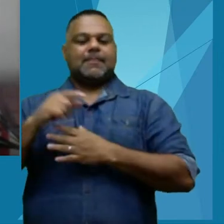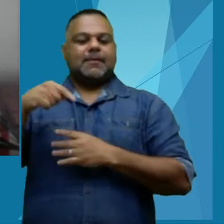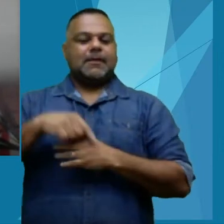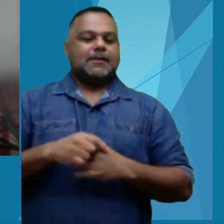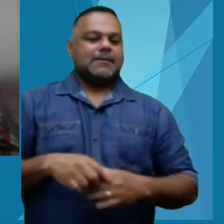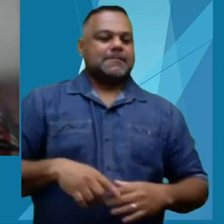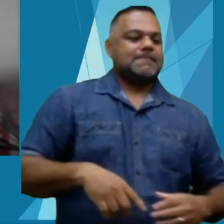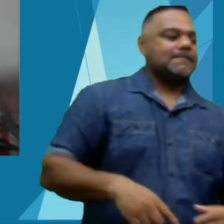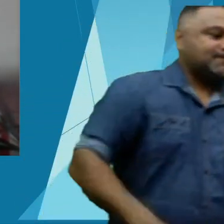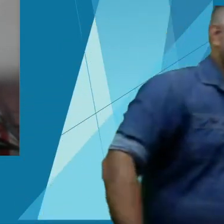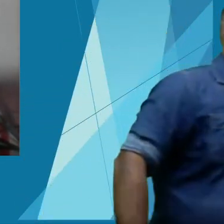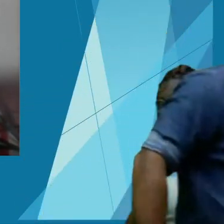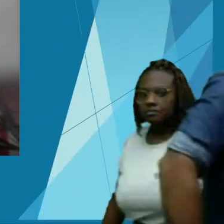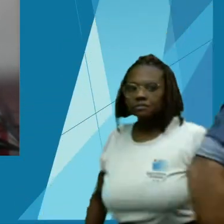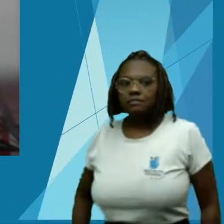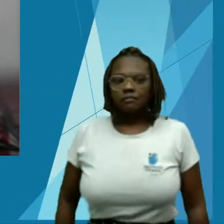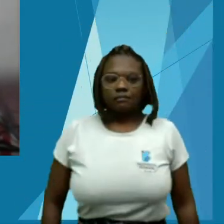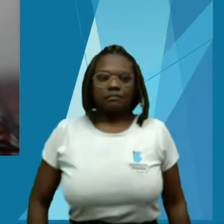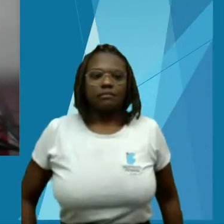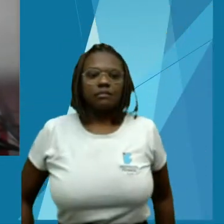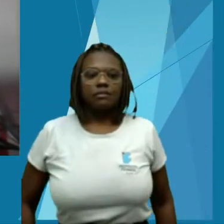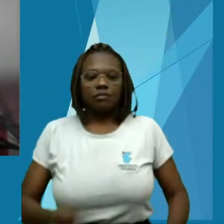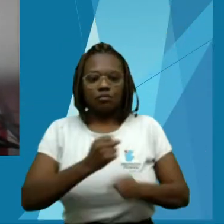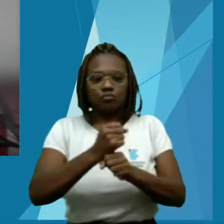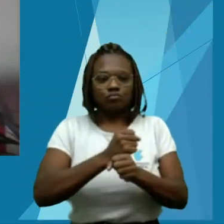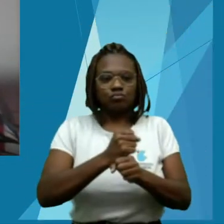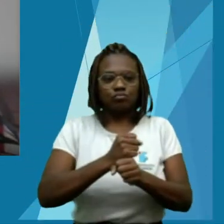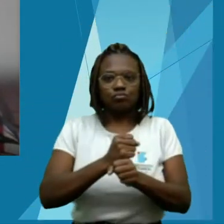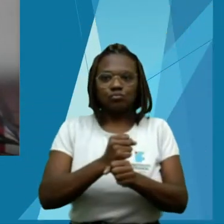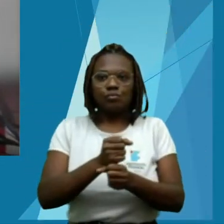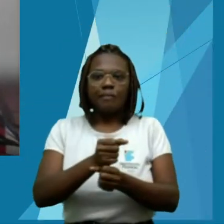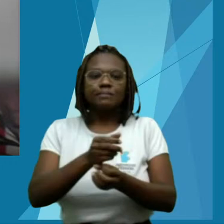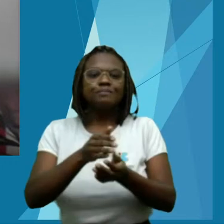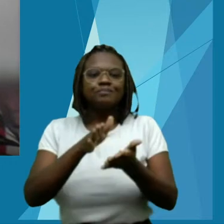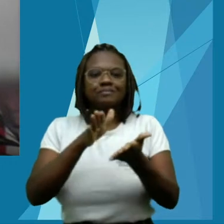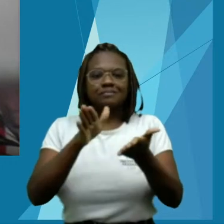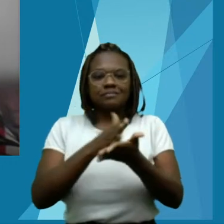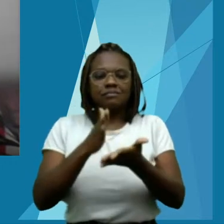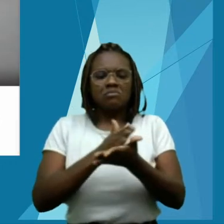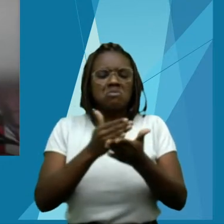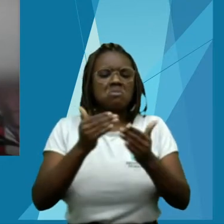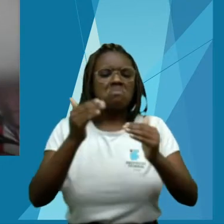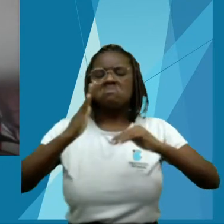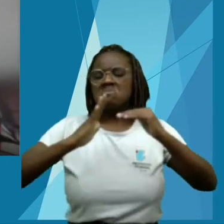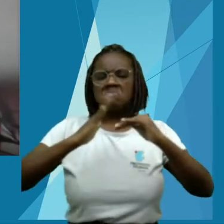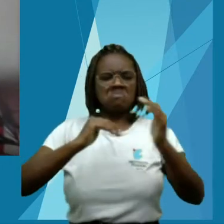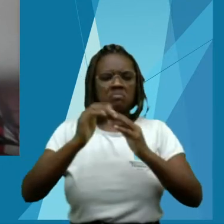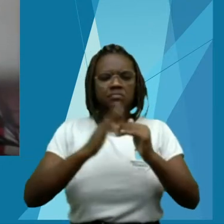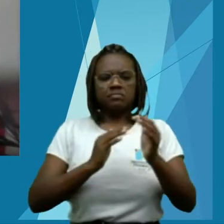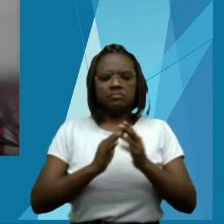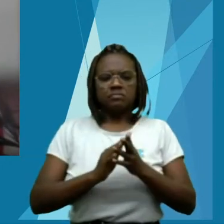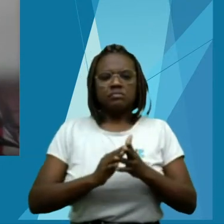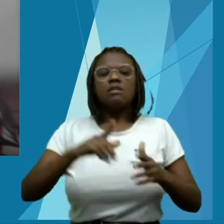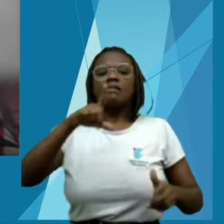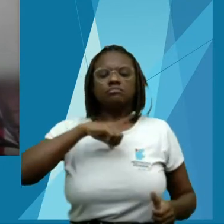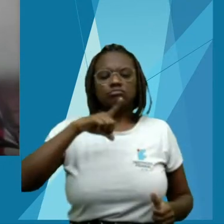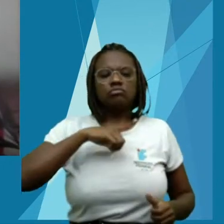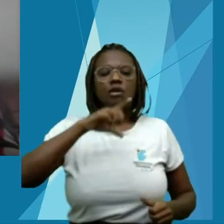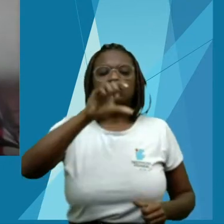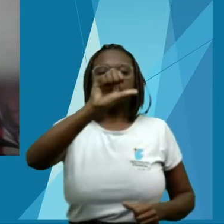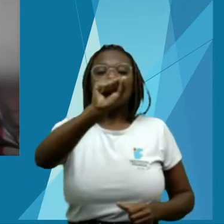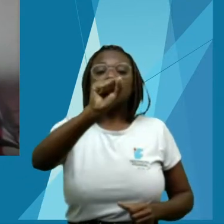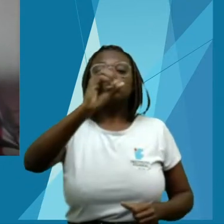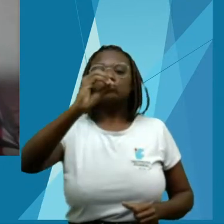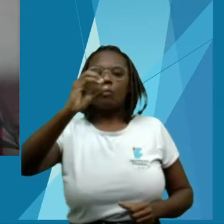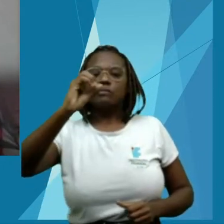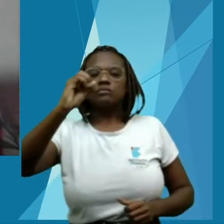essa obra, é o livro do ano da editora. Ela não é qualquer obra. Ela tem quase 800 páginas